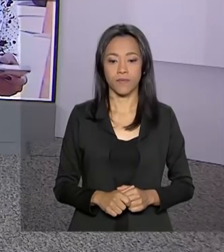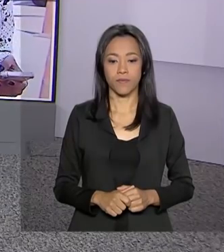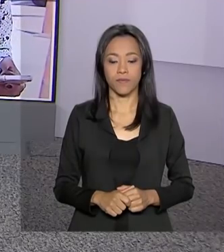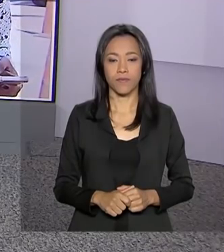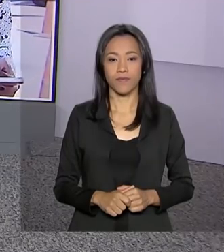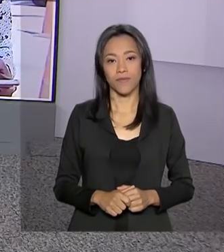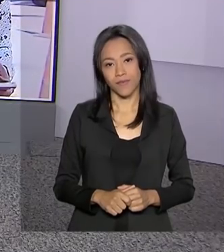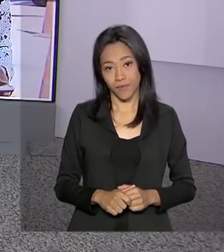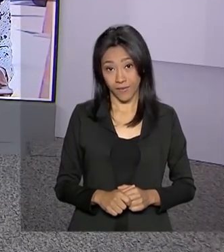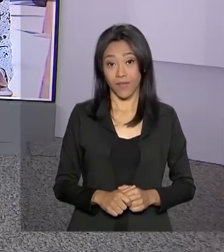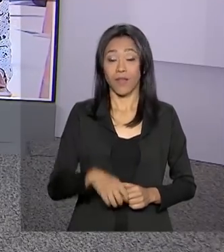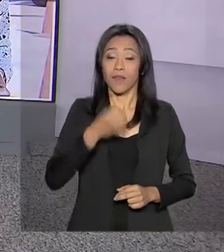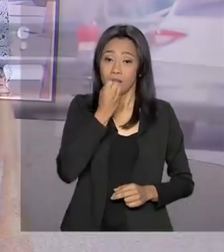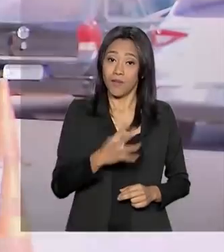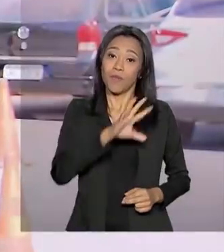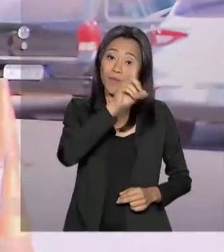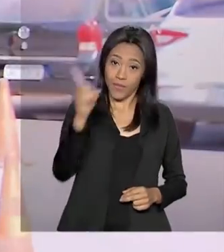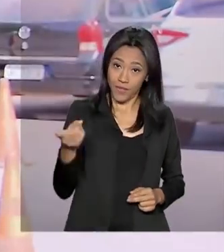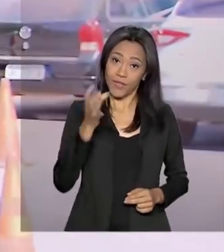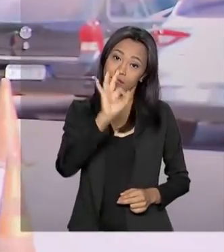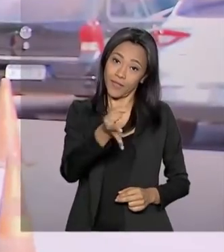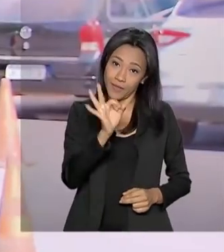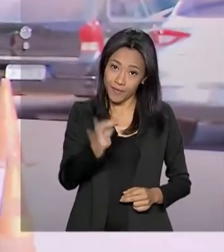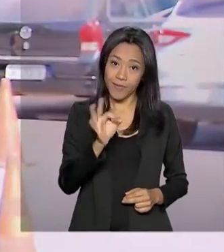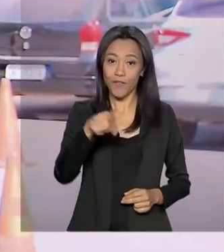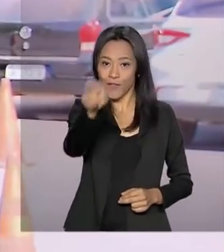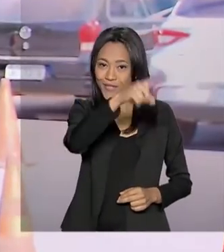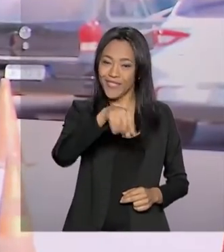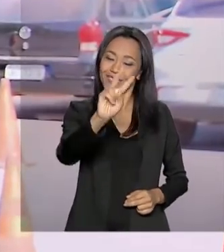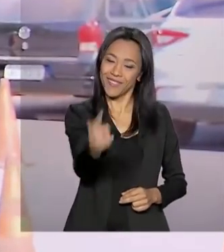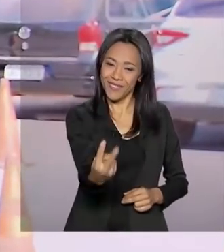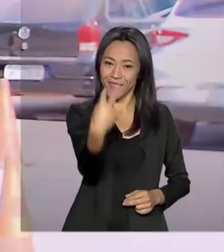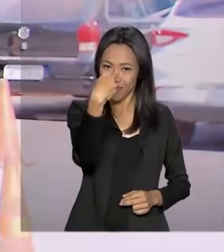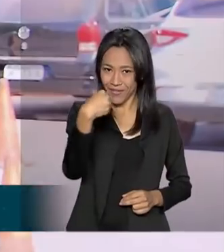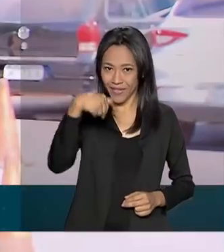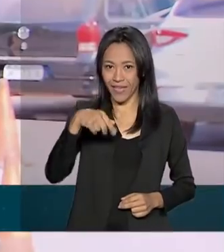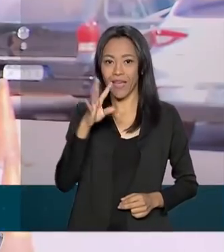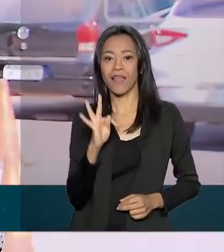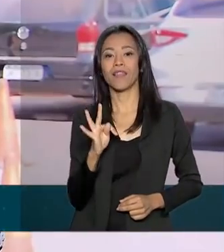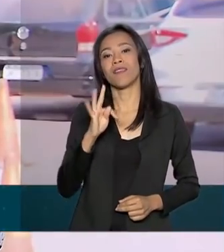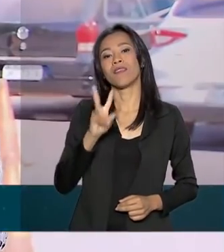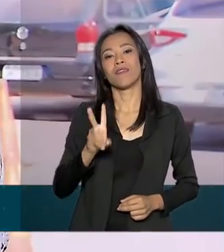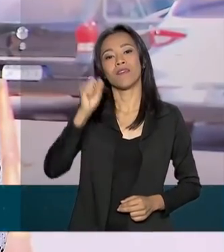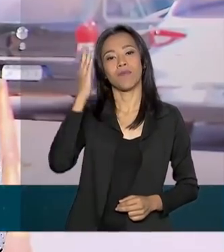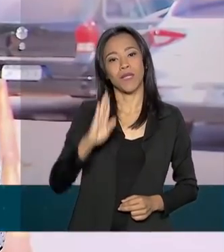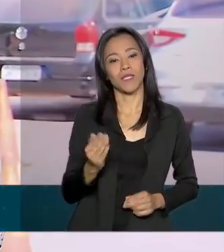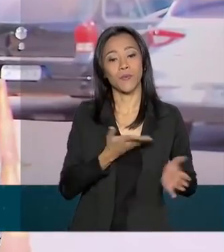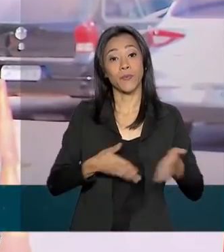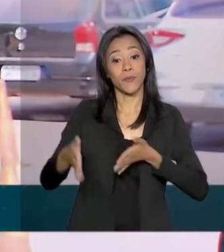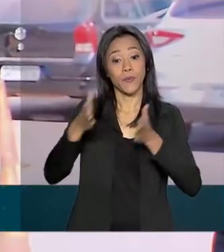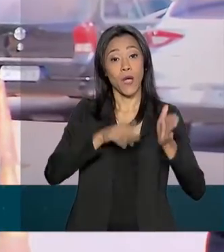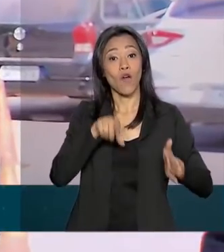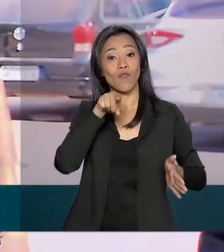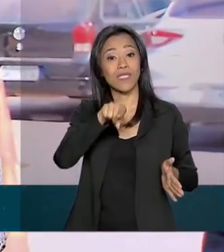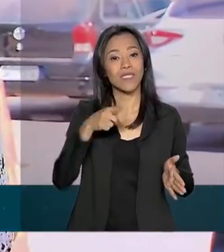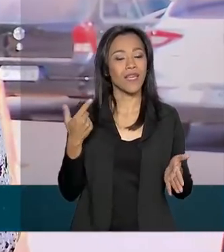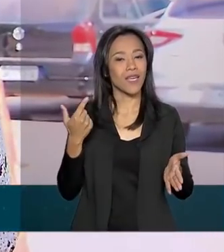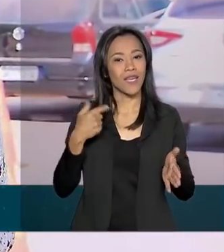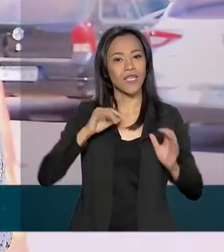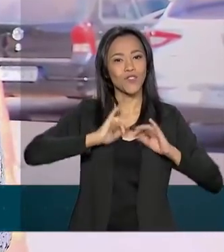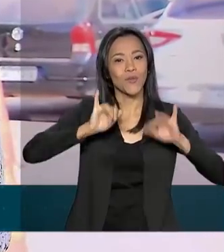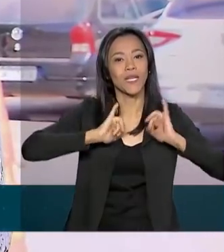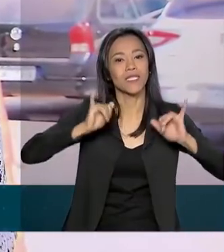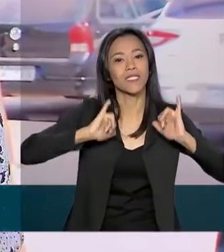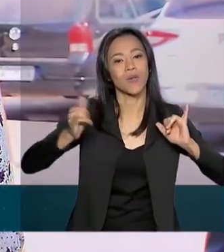Olá, Carla, bom dia para você. É isso mesmo, bom dia para você que acompanha a TV Brasil. A campanha Você no Azul é uma oportunidade de